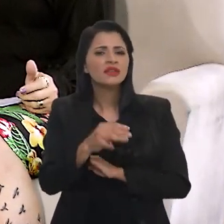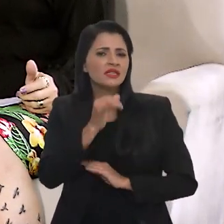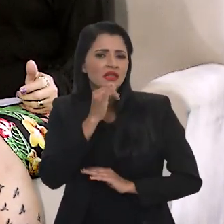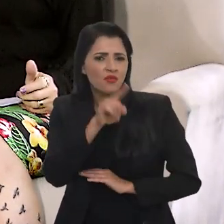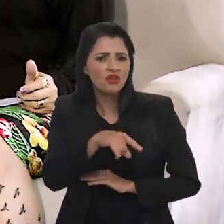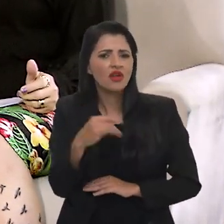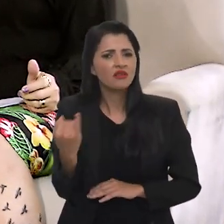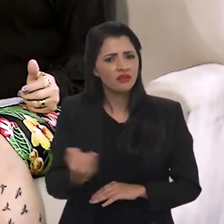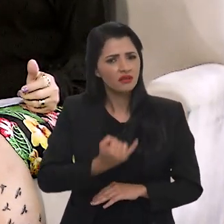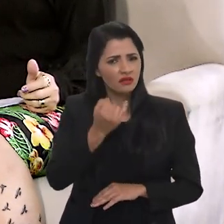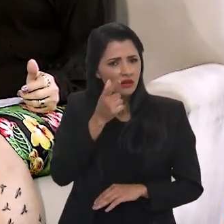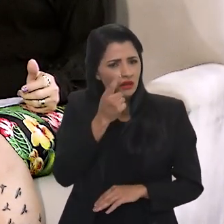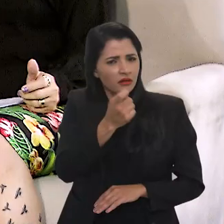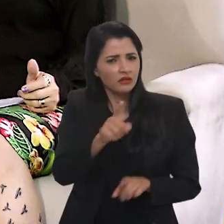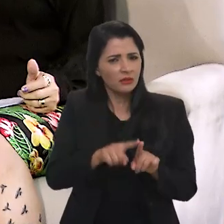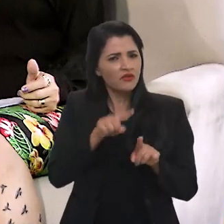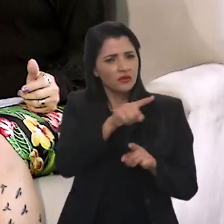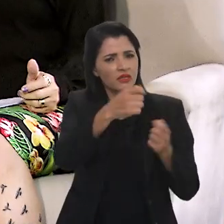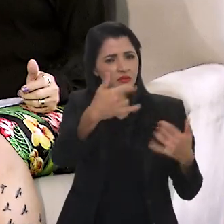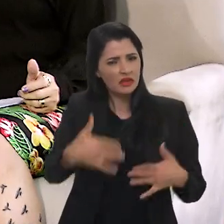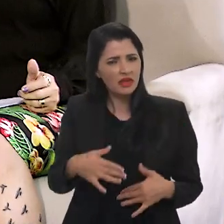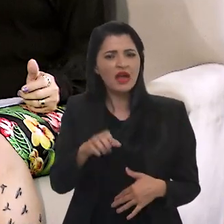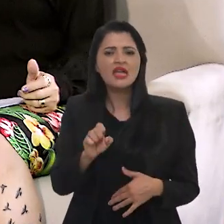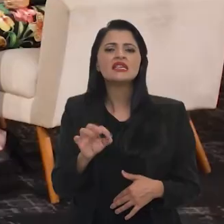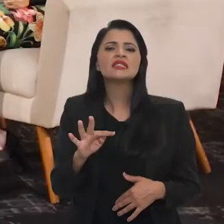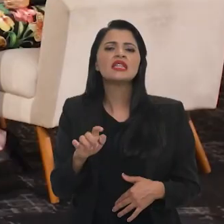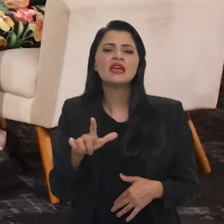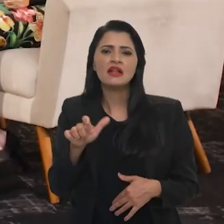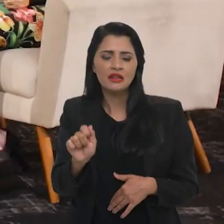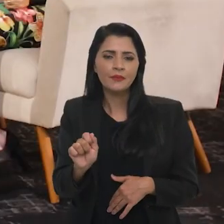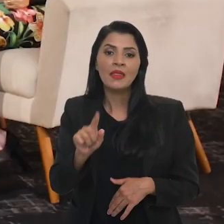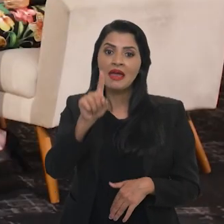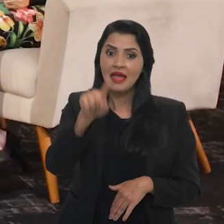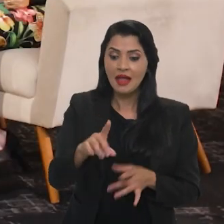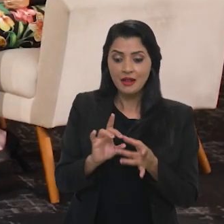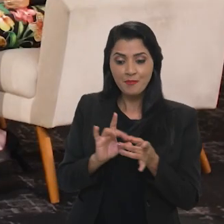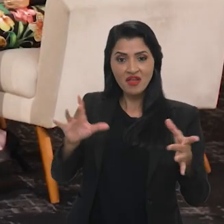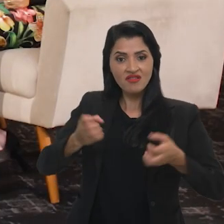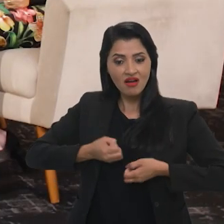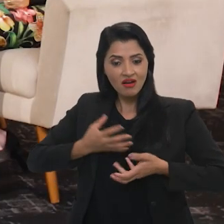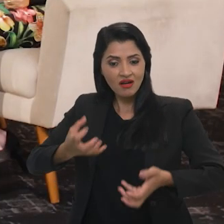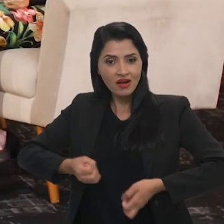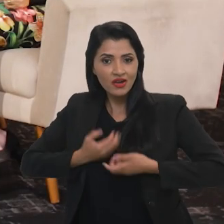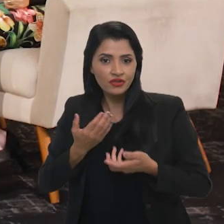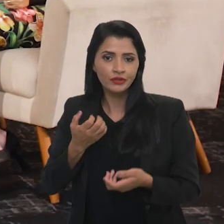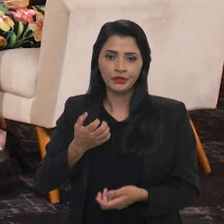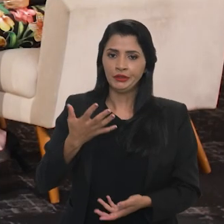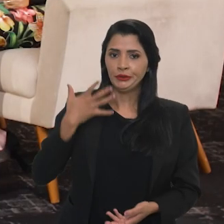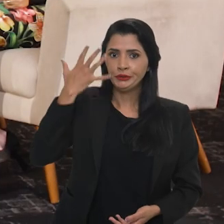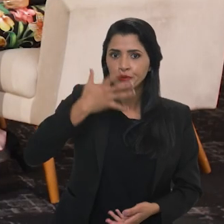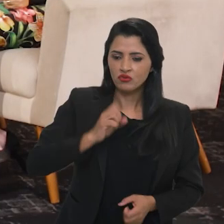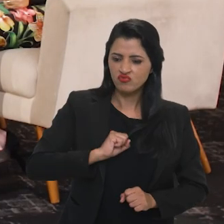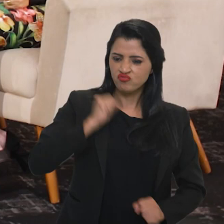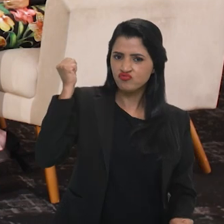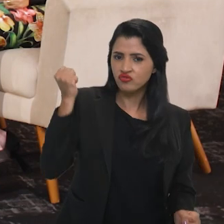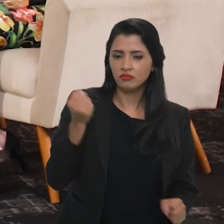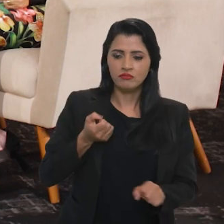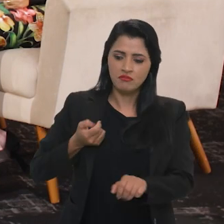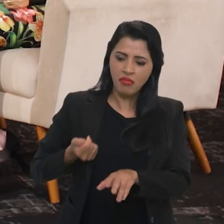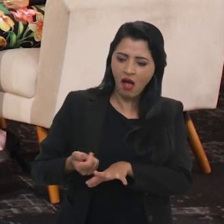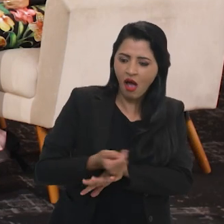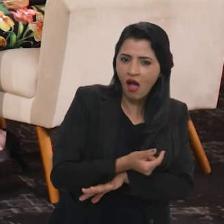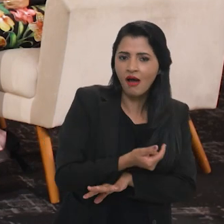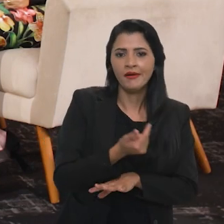E essa questão, Carol, que também acho que é interessante você pontuar, Estela, que é a liberdade de expressão, discurso de ódio,